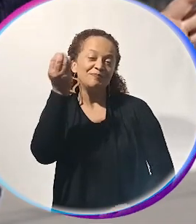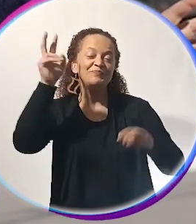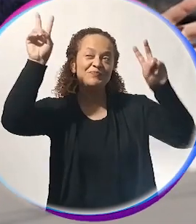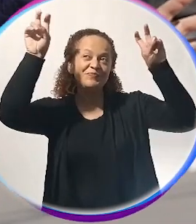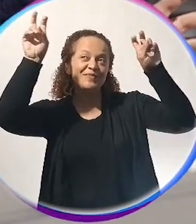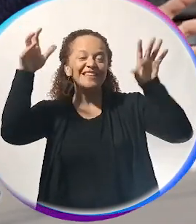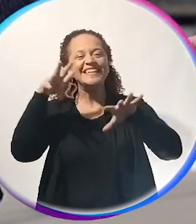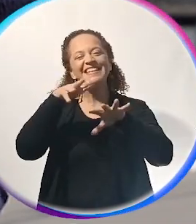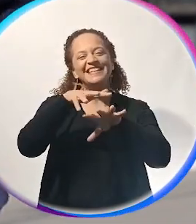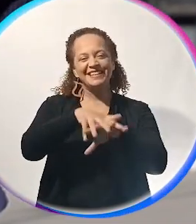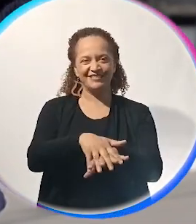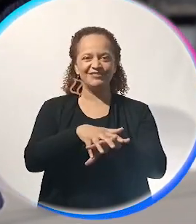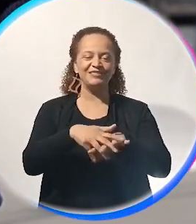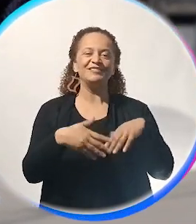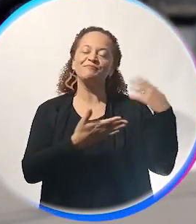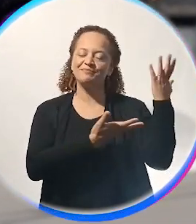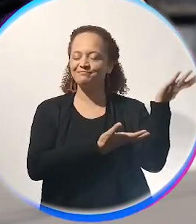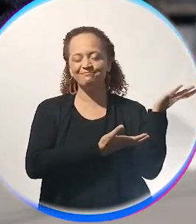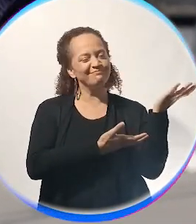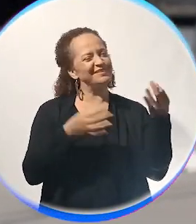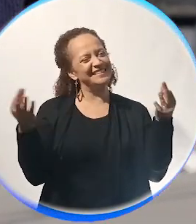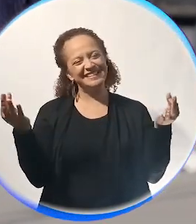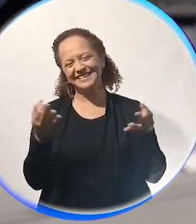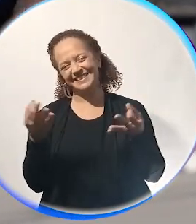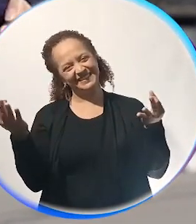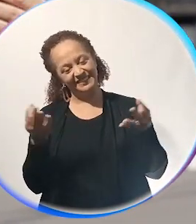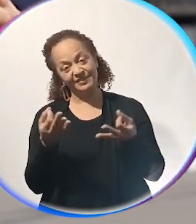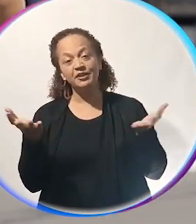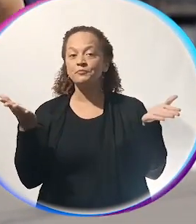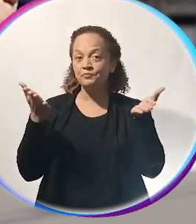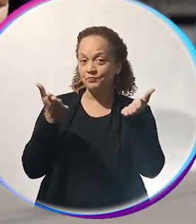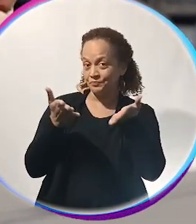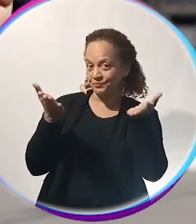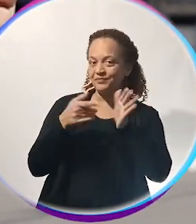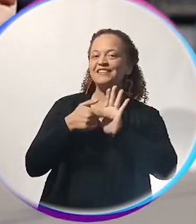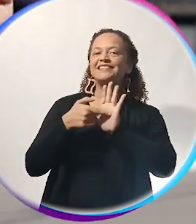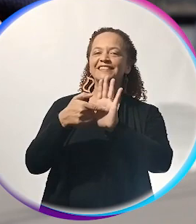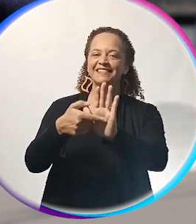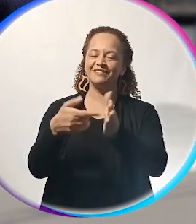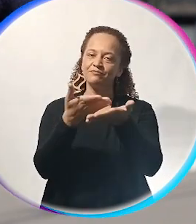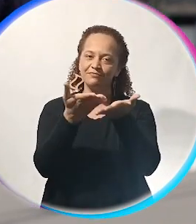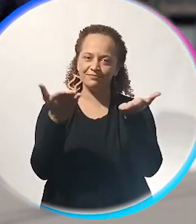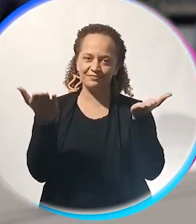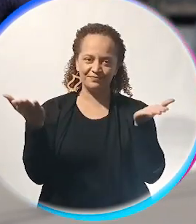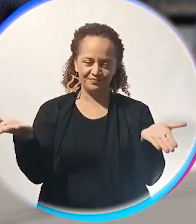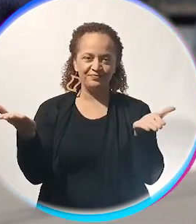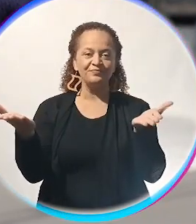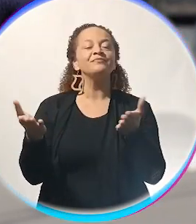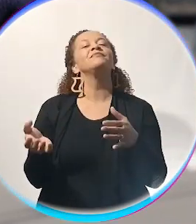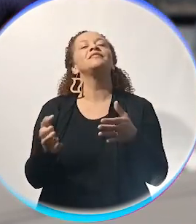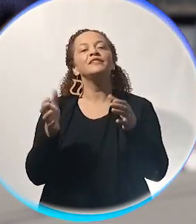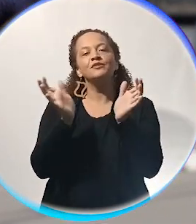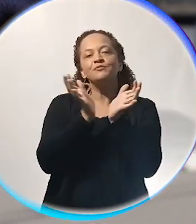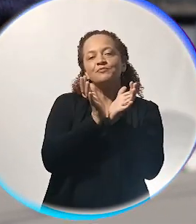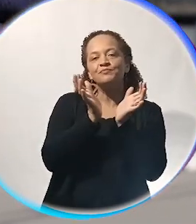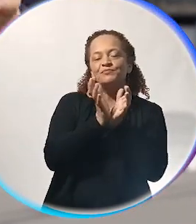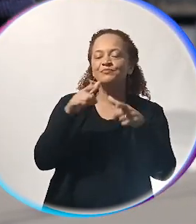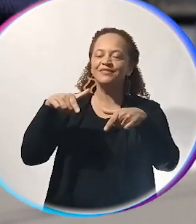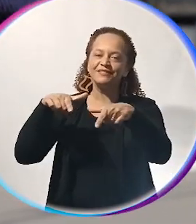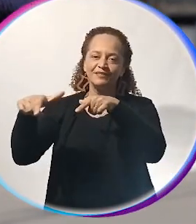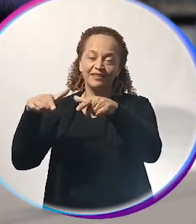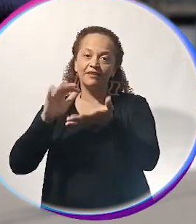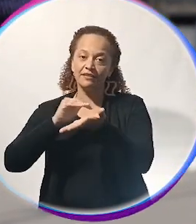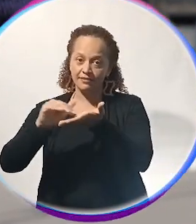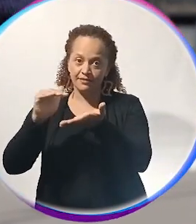Quando o assunto é inclusão, Barueri é simplesmente um arraso. E hoje eu vim falar para vocês do Departamento de Empregabilidade